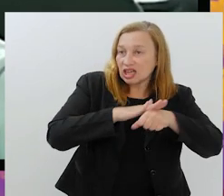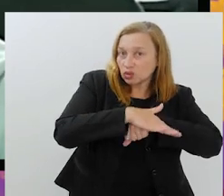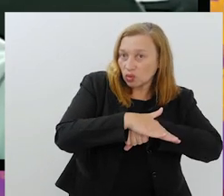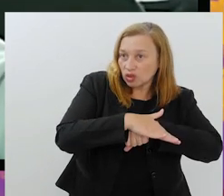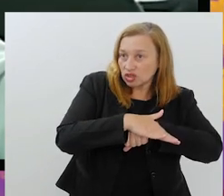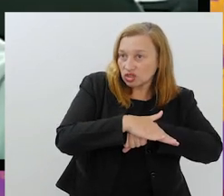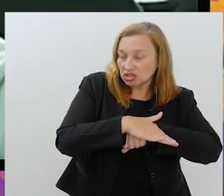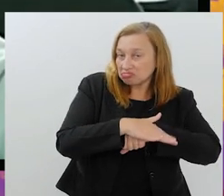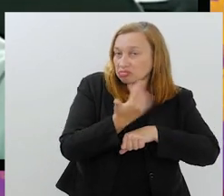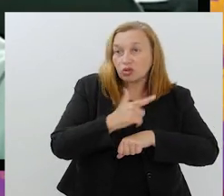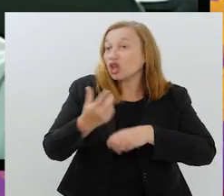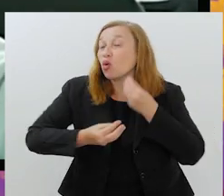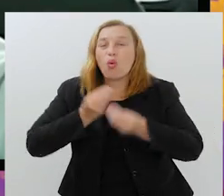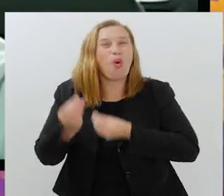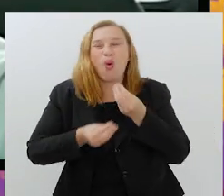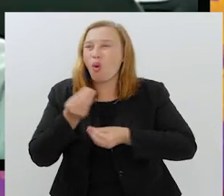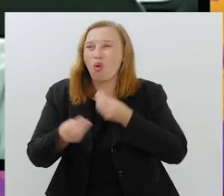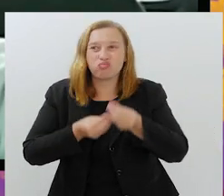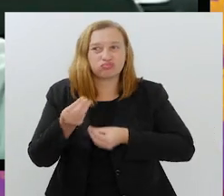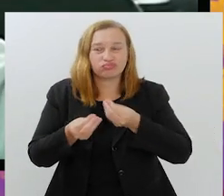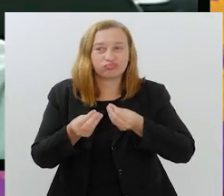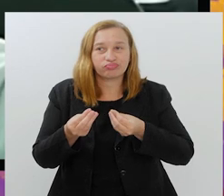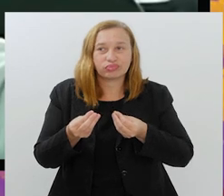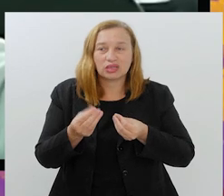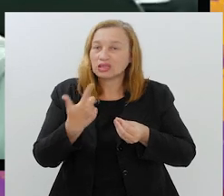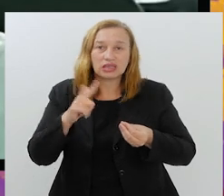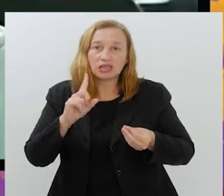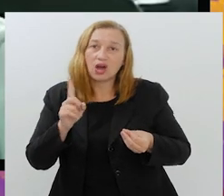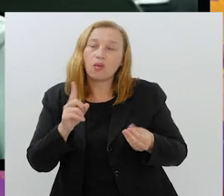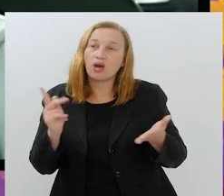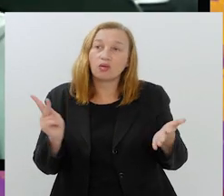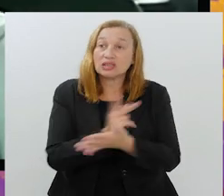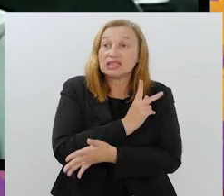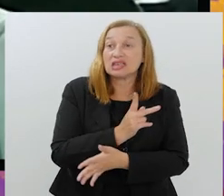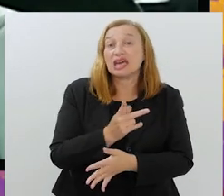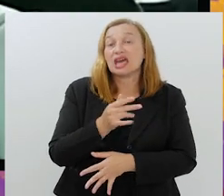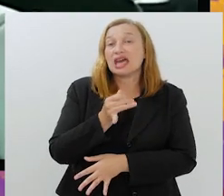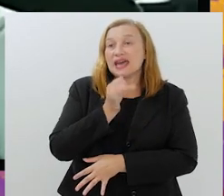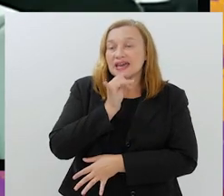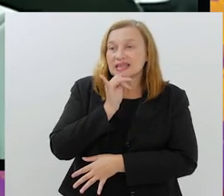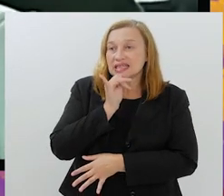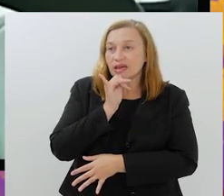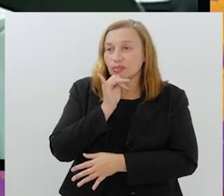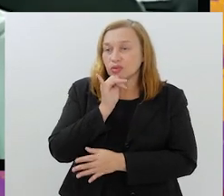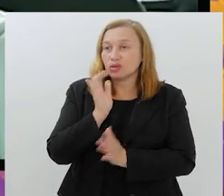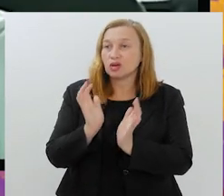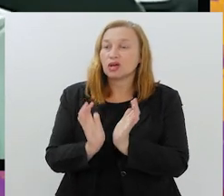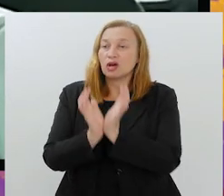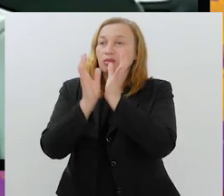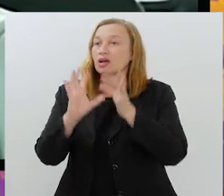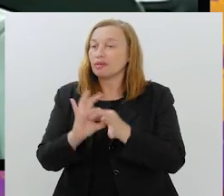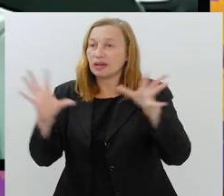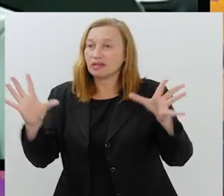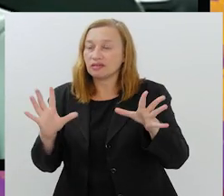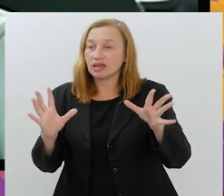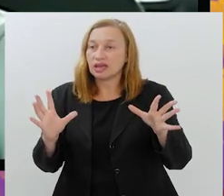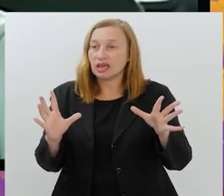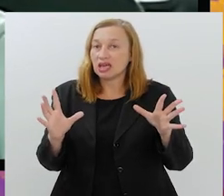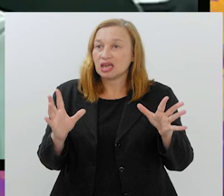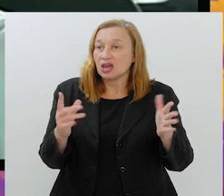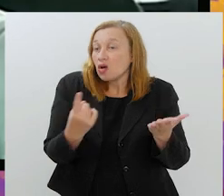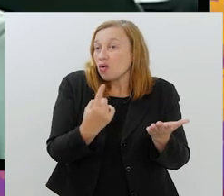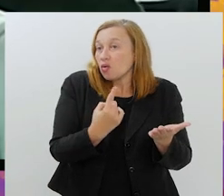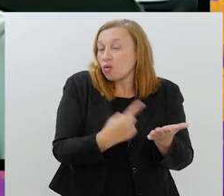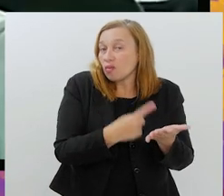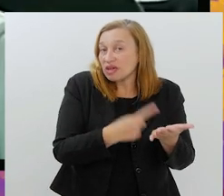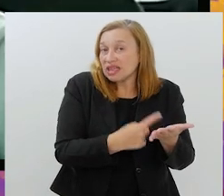noite, e não dá para você garantir que isso vai acontecer. O Flamengo e uma Libertadores, por exemplo, jogando no seu estádio, a Colmeiras vai marcar jogo